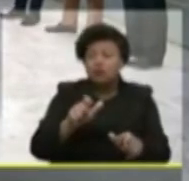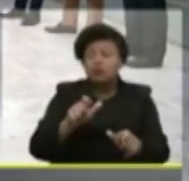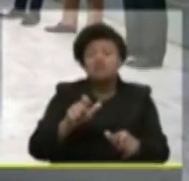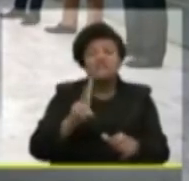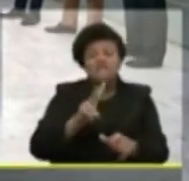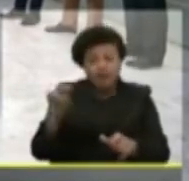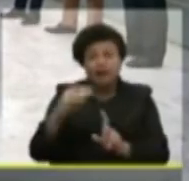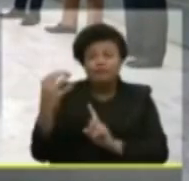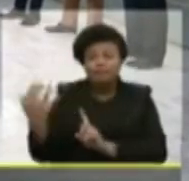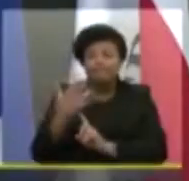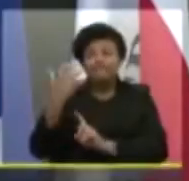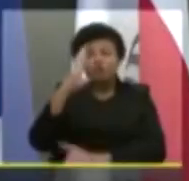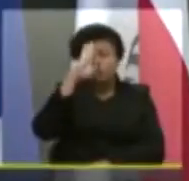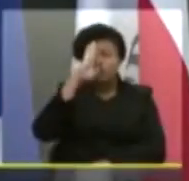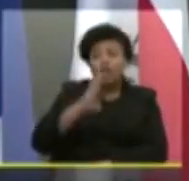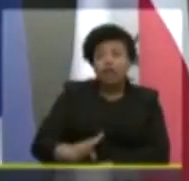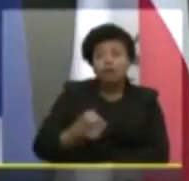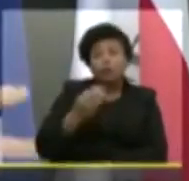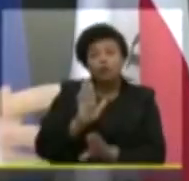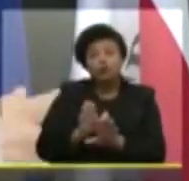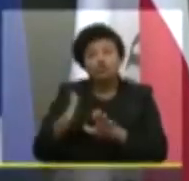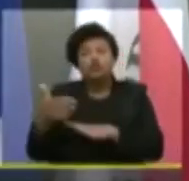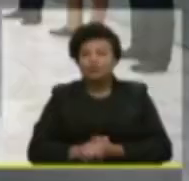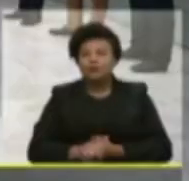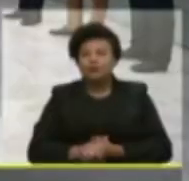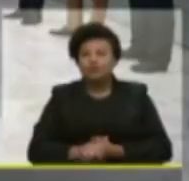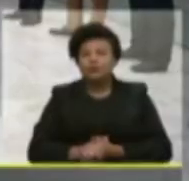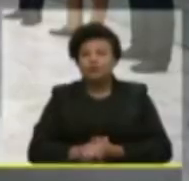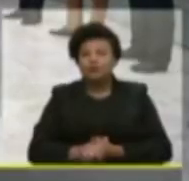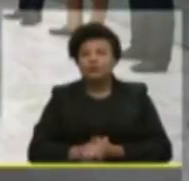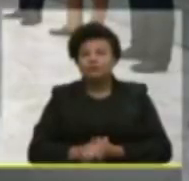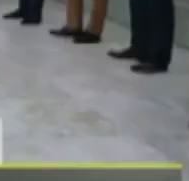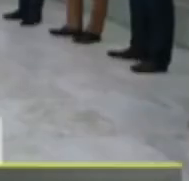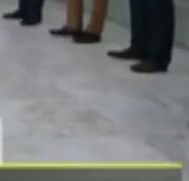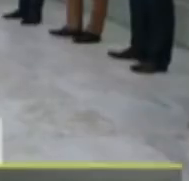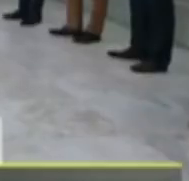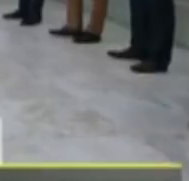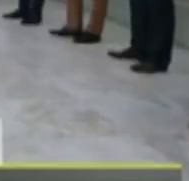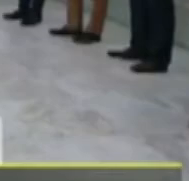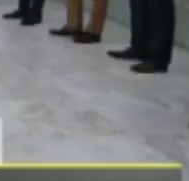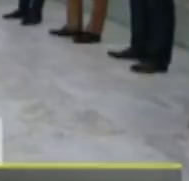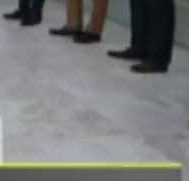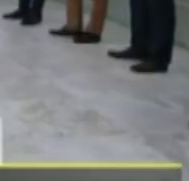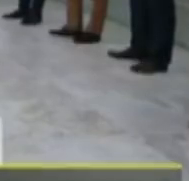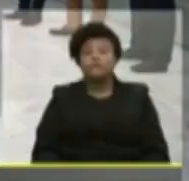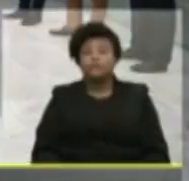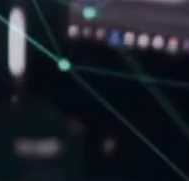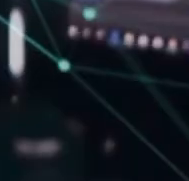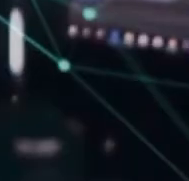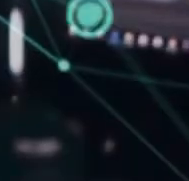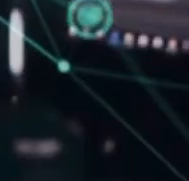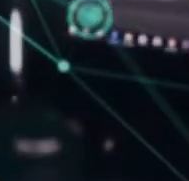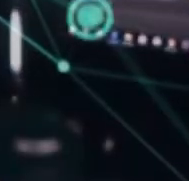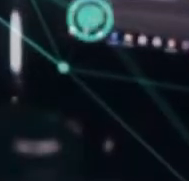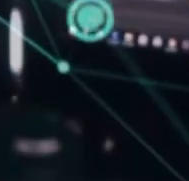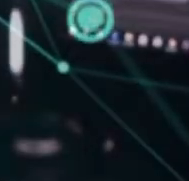Assembleia Legislativa. A expectativa é de que ela seja apreciada até 16 de setembro. A presença de todos.